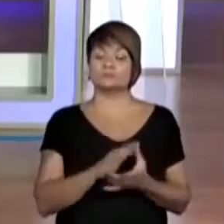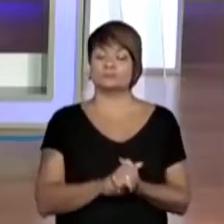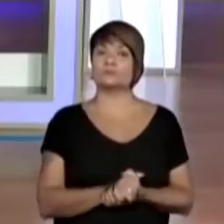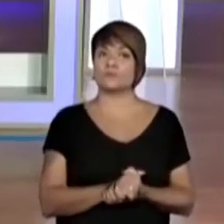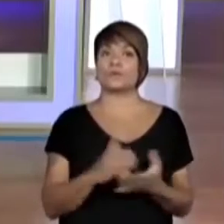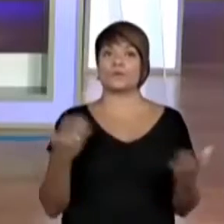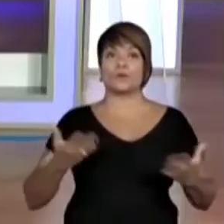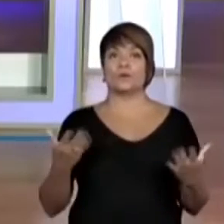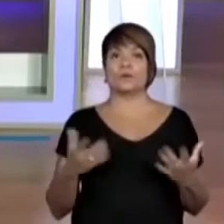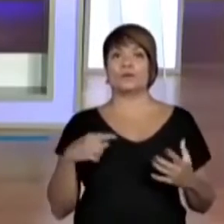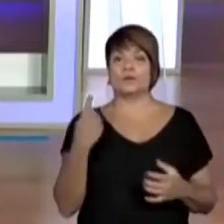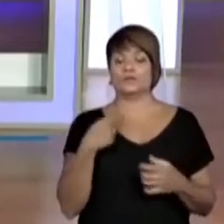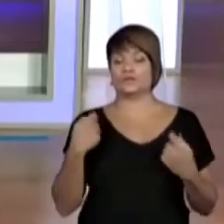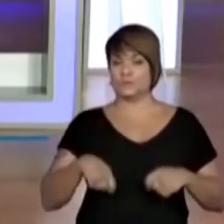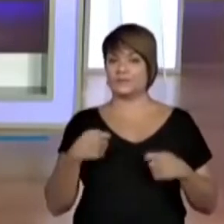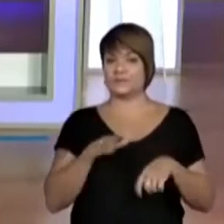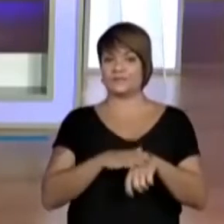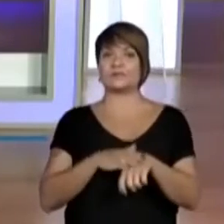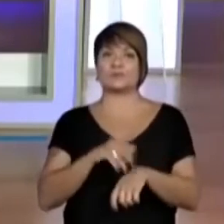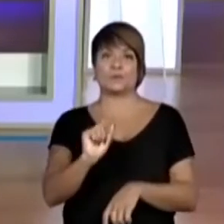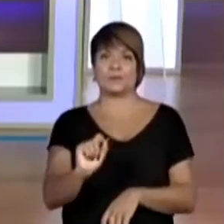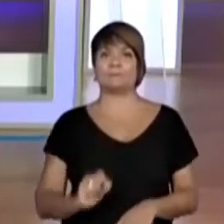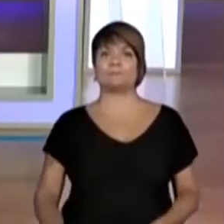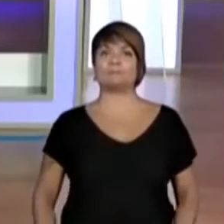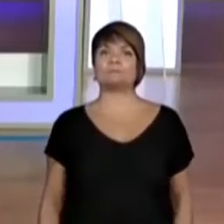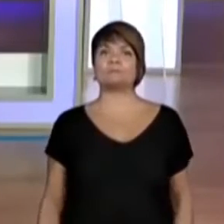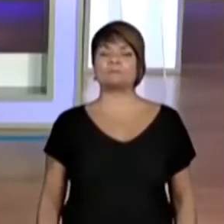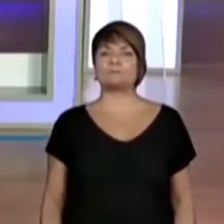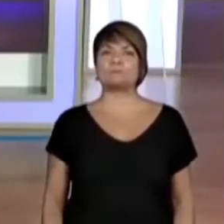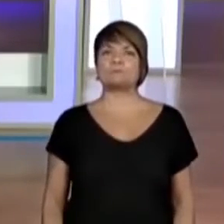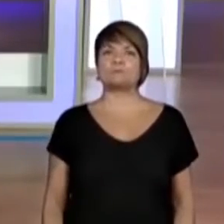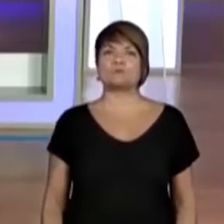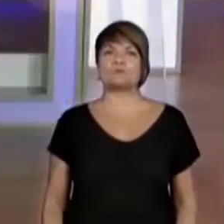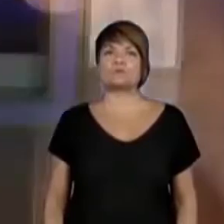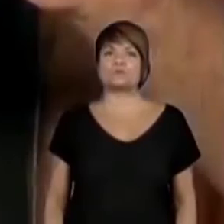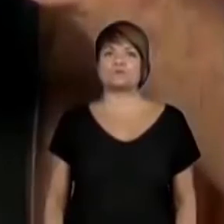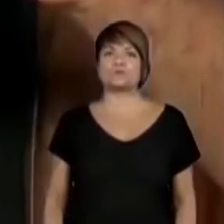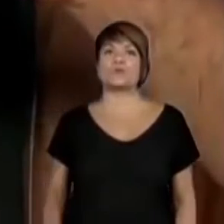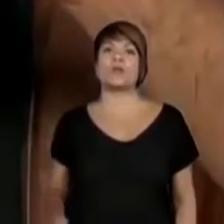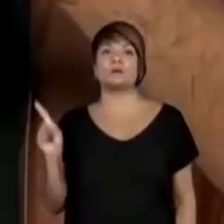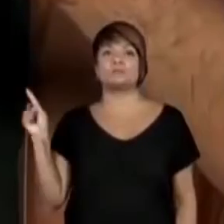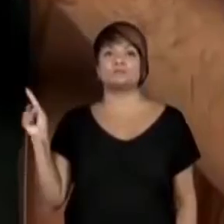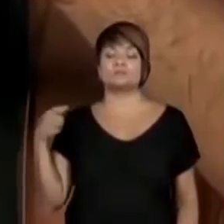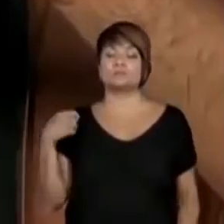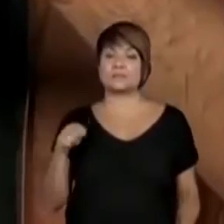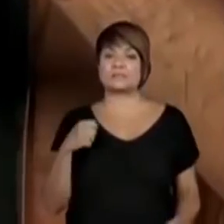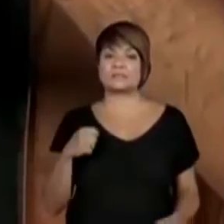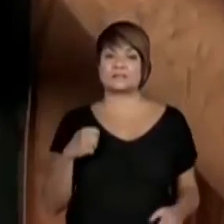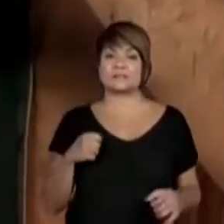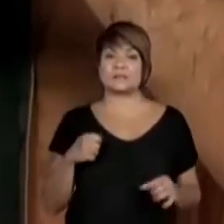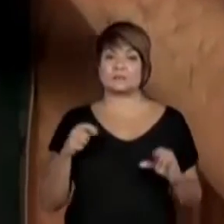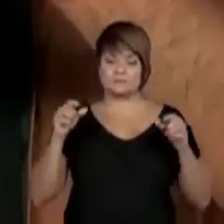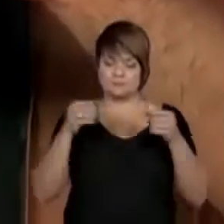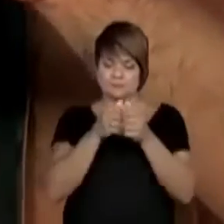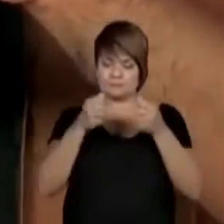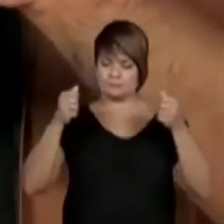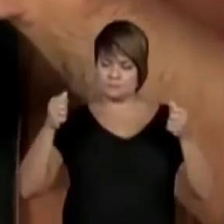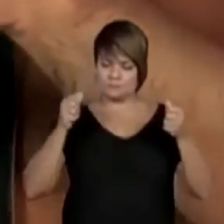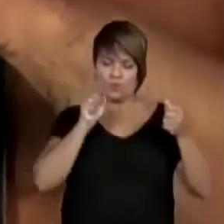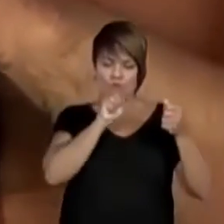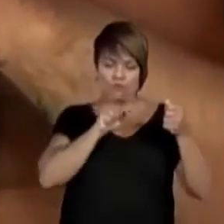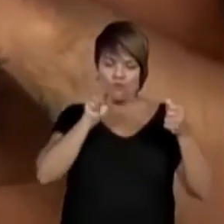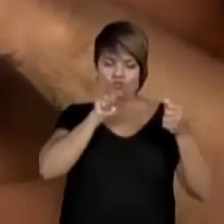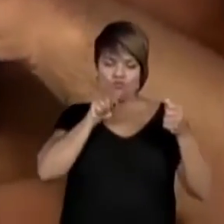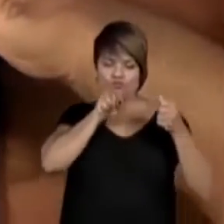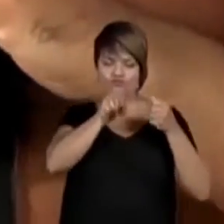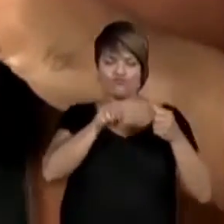gente vai precisar fazer um furo no meio do tecido, tá? Isso. Então, a gente vai mostrar como a gente fez o furo